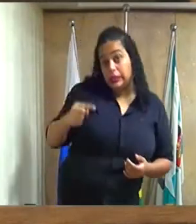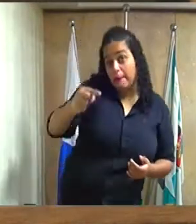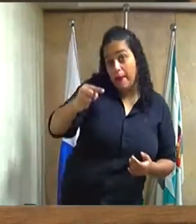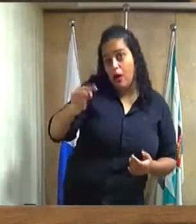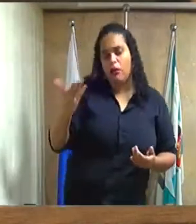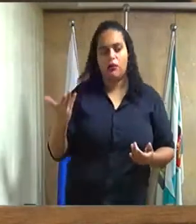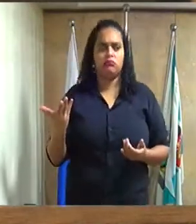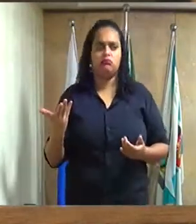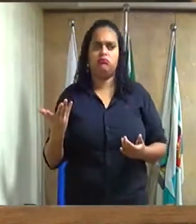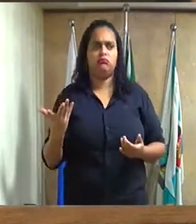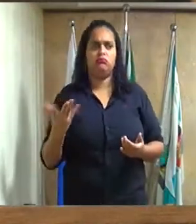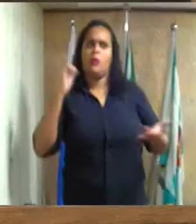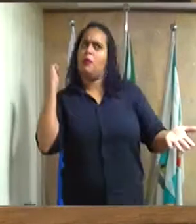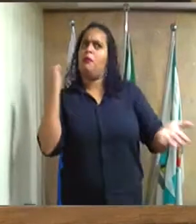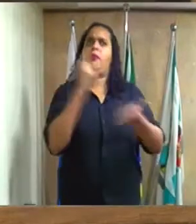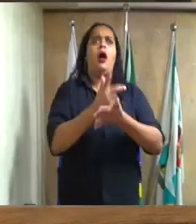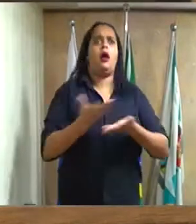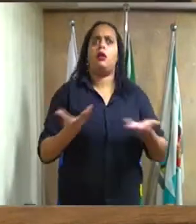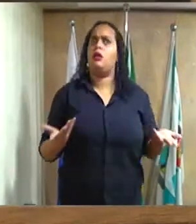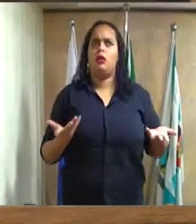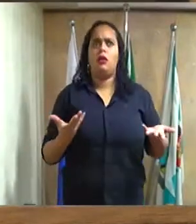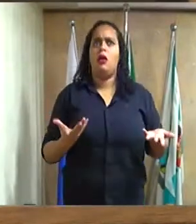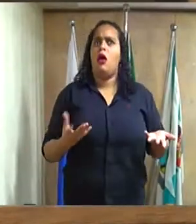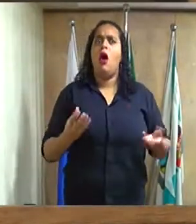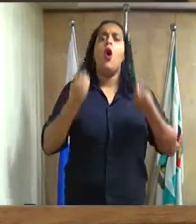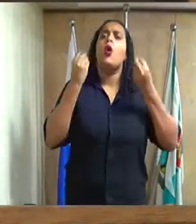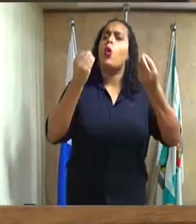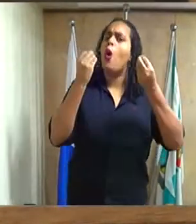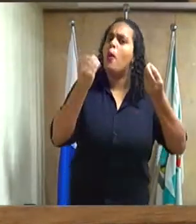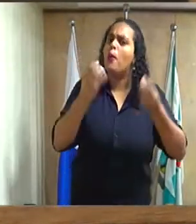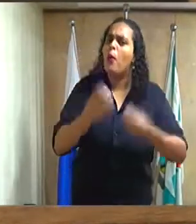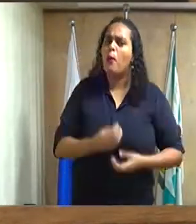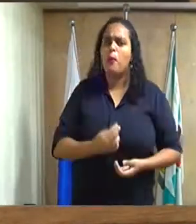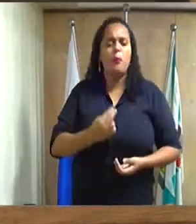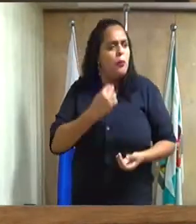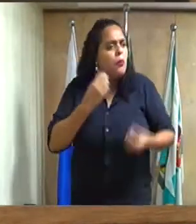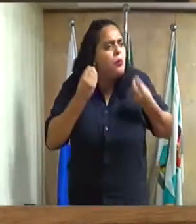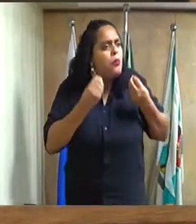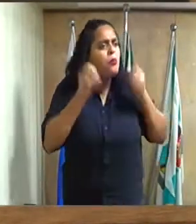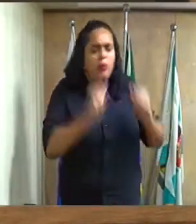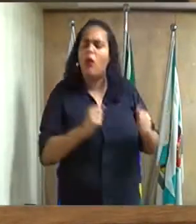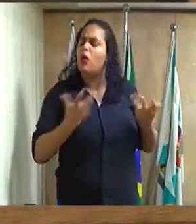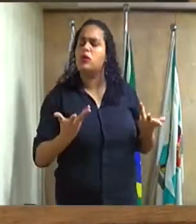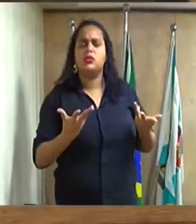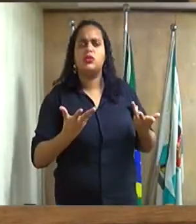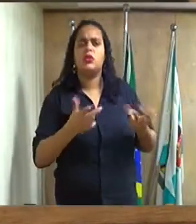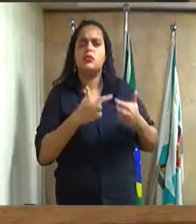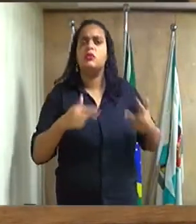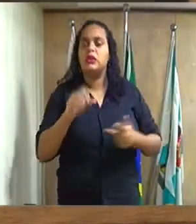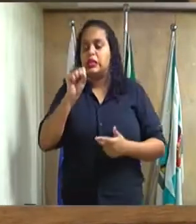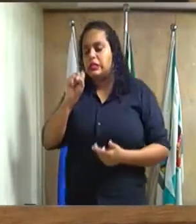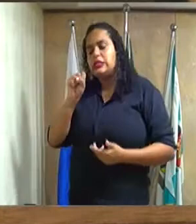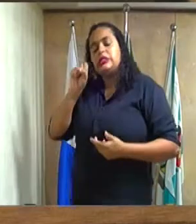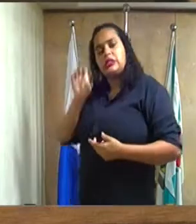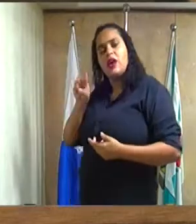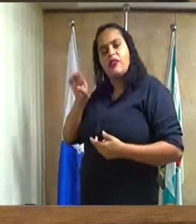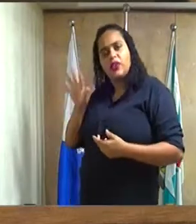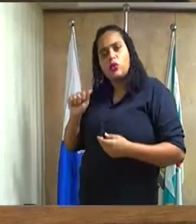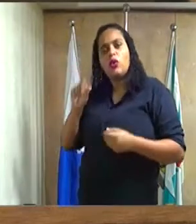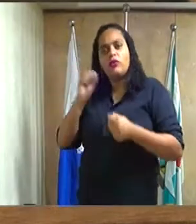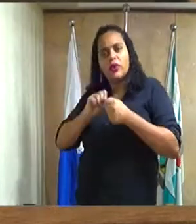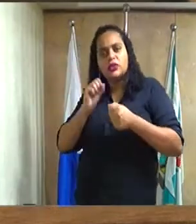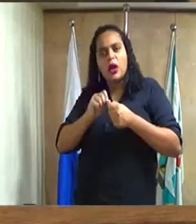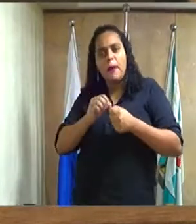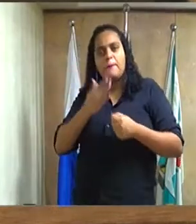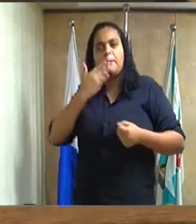Como é que pode um servidor se aproveitar do seu cargo para estar tendo esse